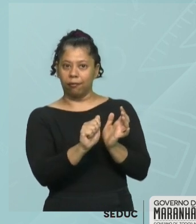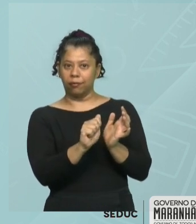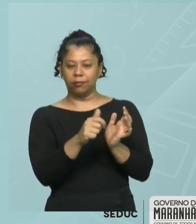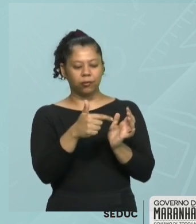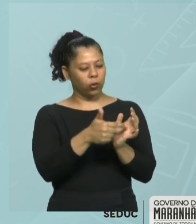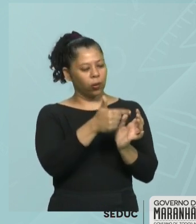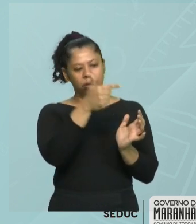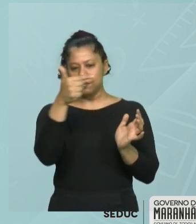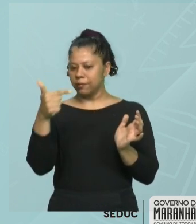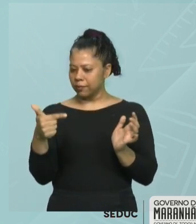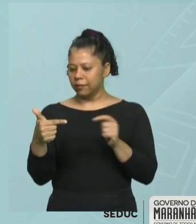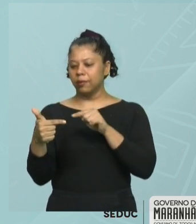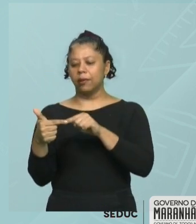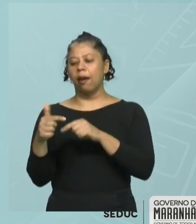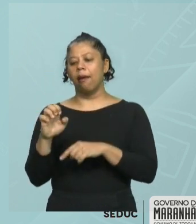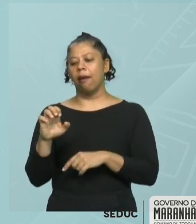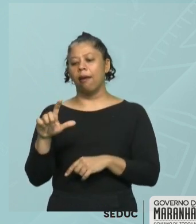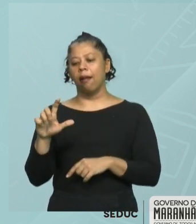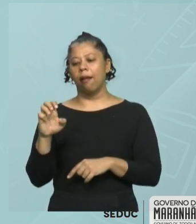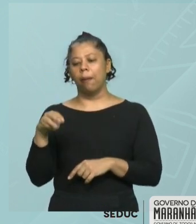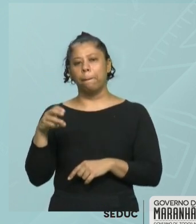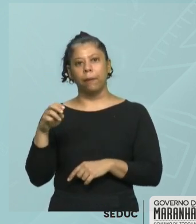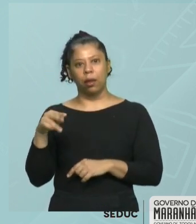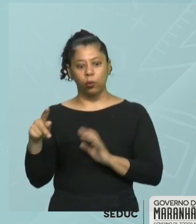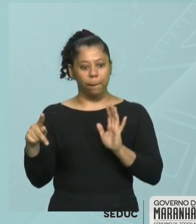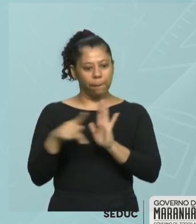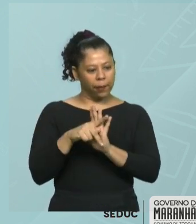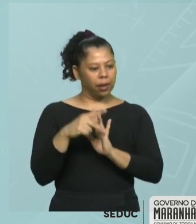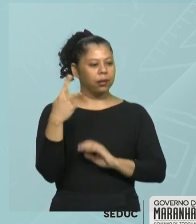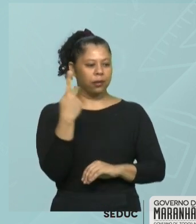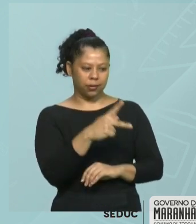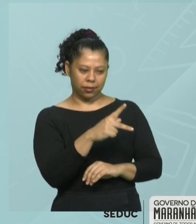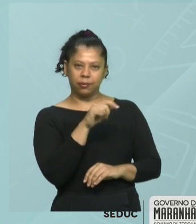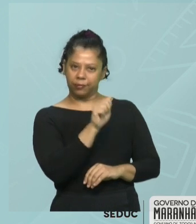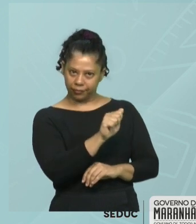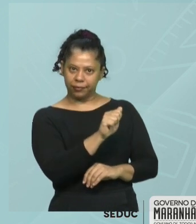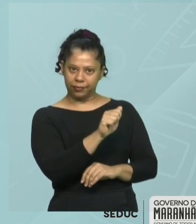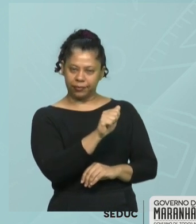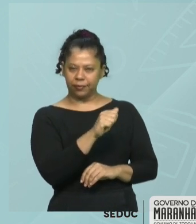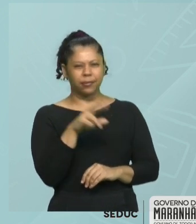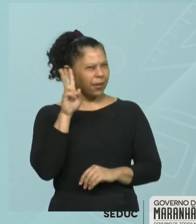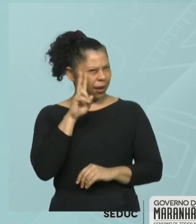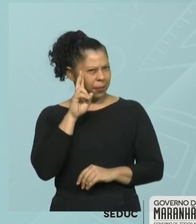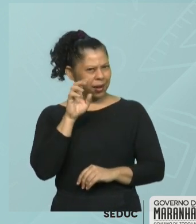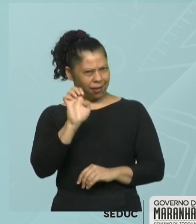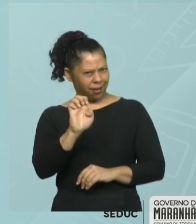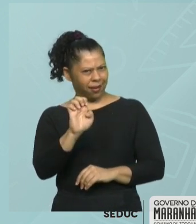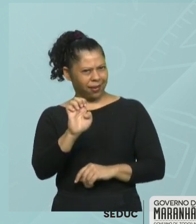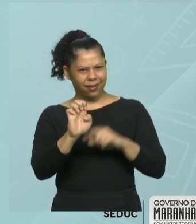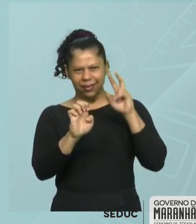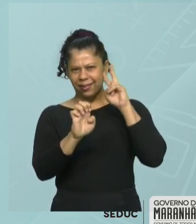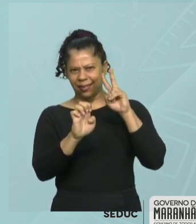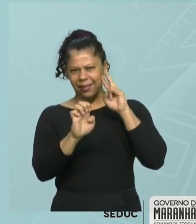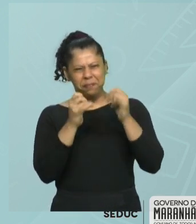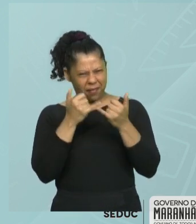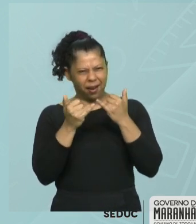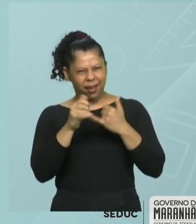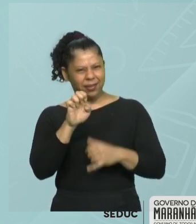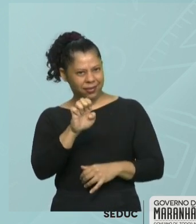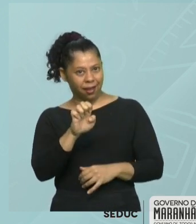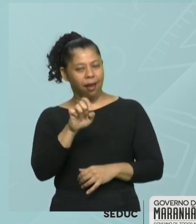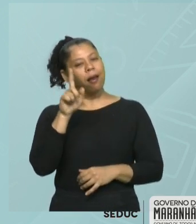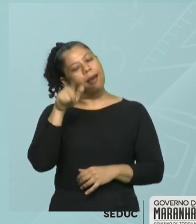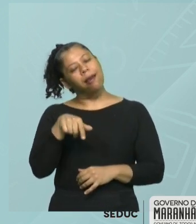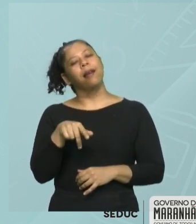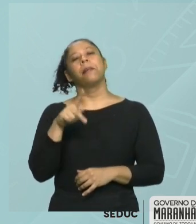falo que dois pertence a A. Lembra que o símbolo E, parecido com o E, é